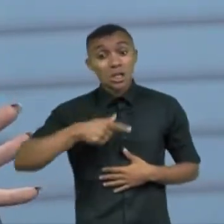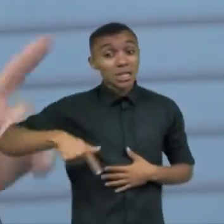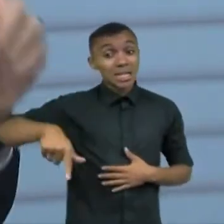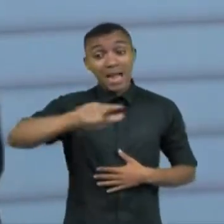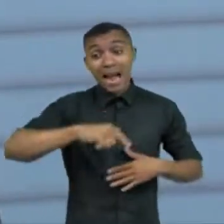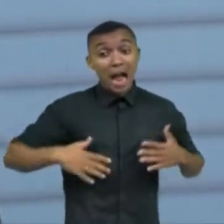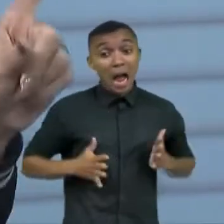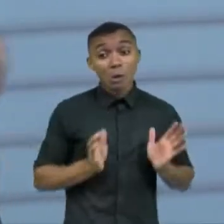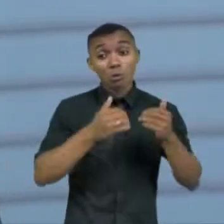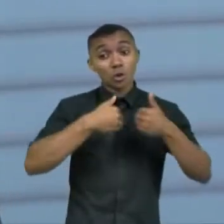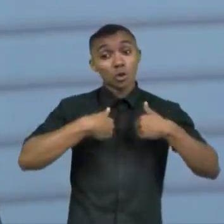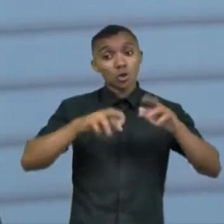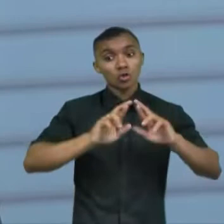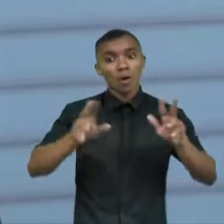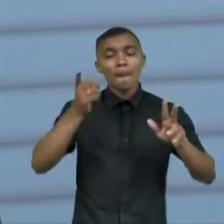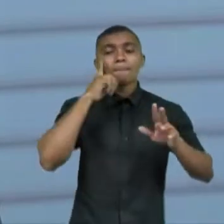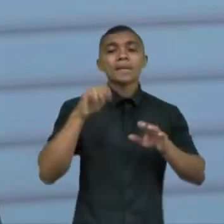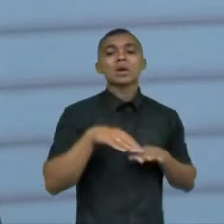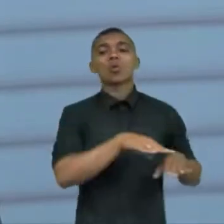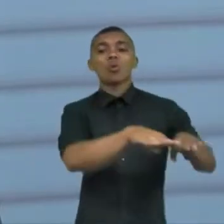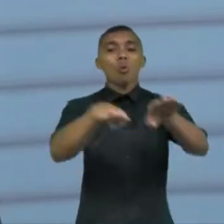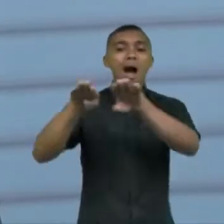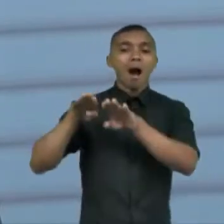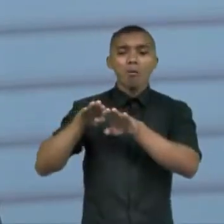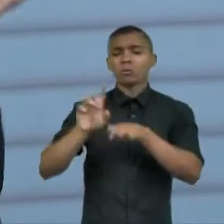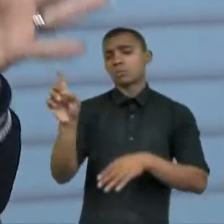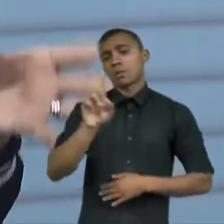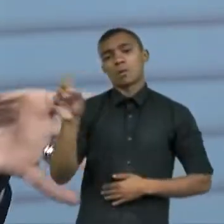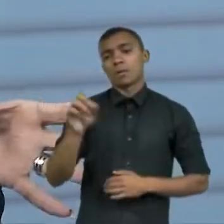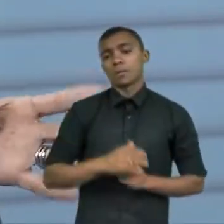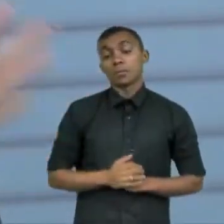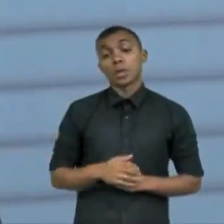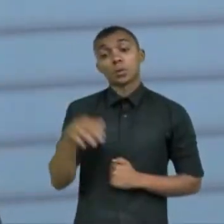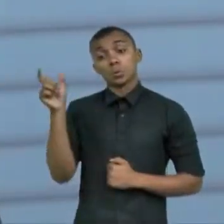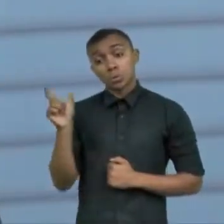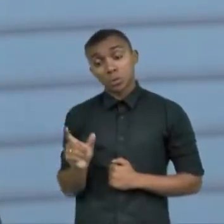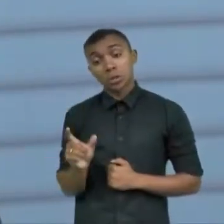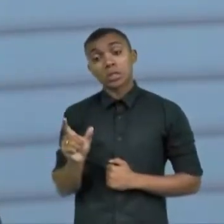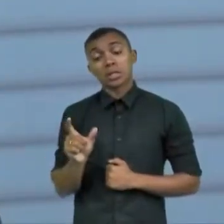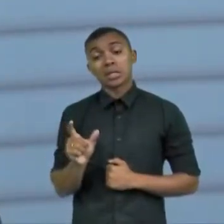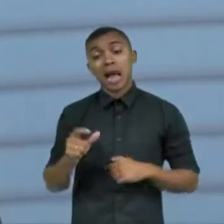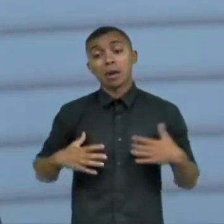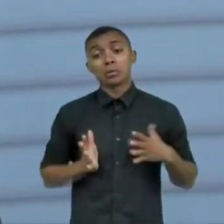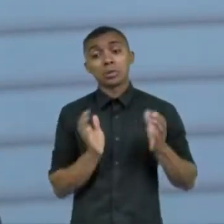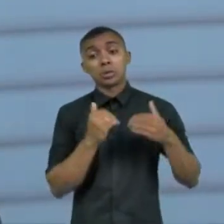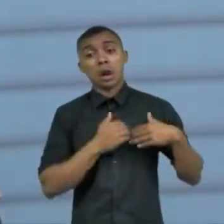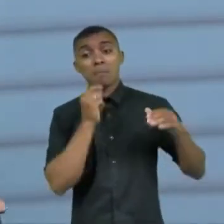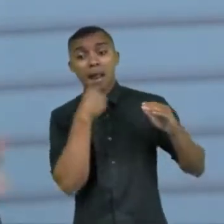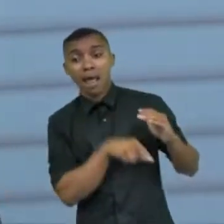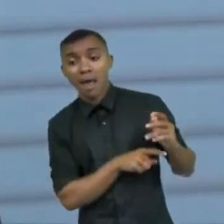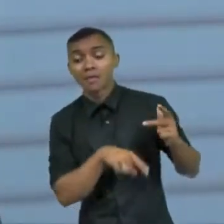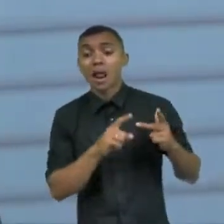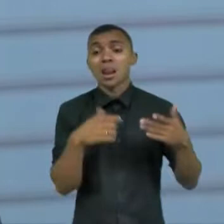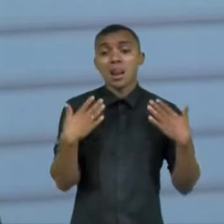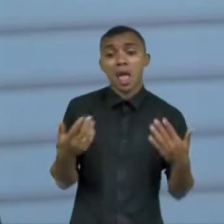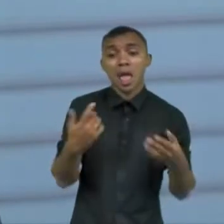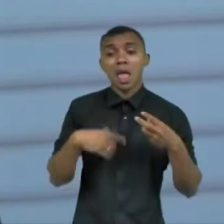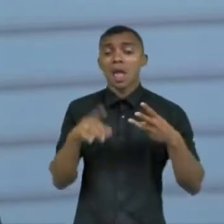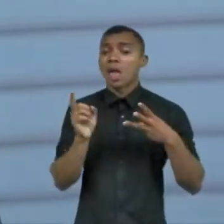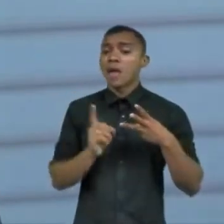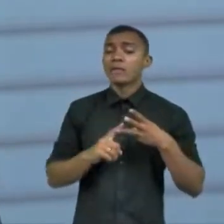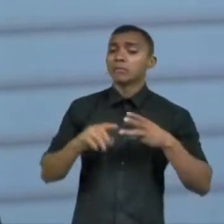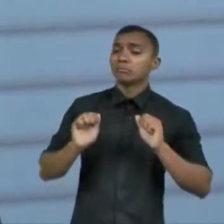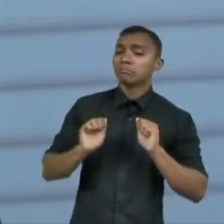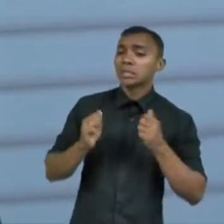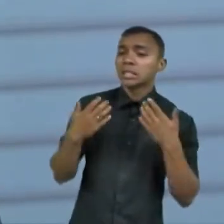diferentes você não vai encontrar um autista igual ao outro um tem um comprometimento o outro pode não ter um tem uma aparência o outro pode não ter